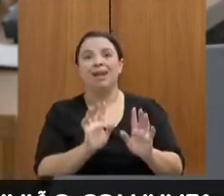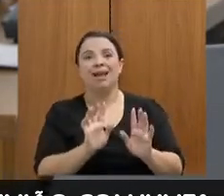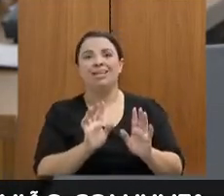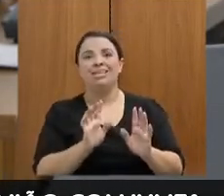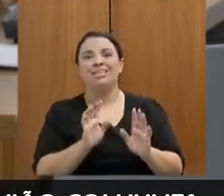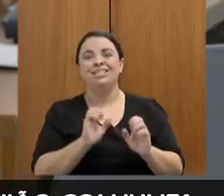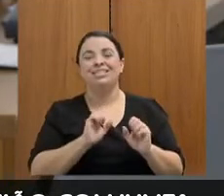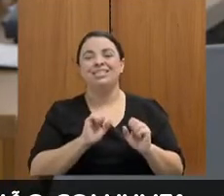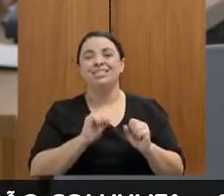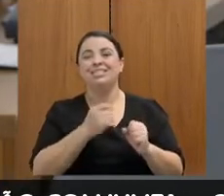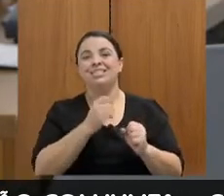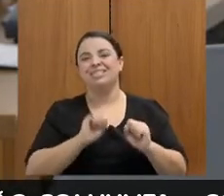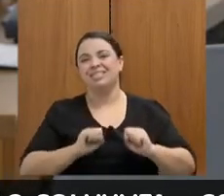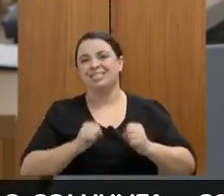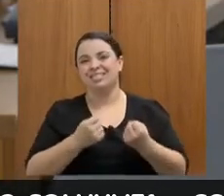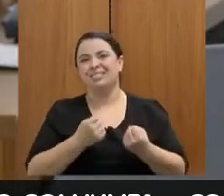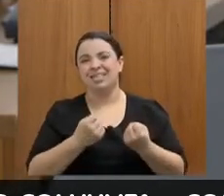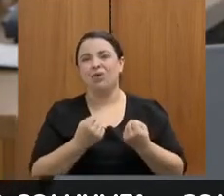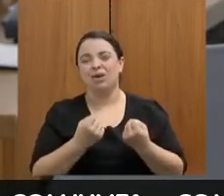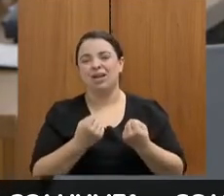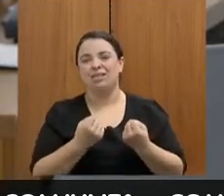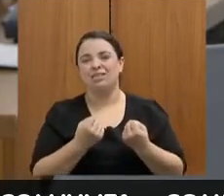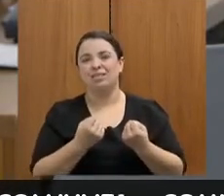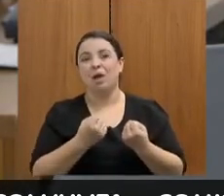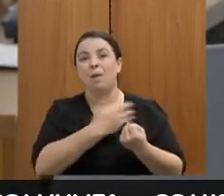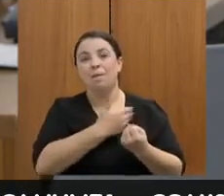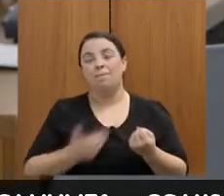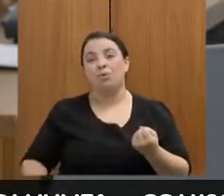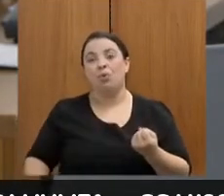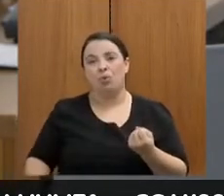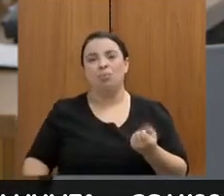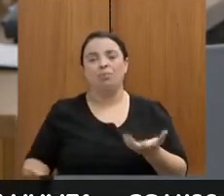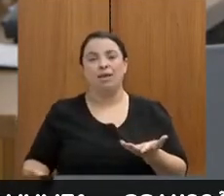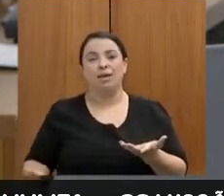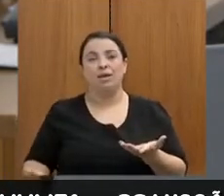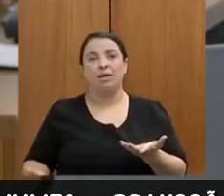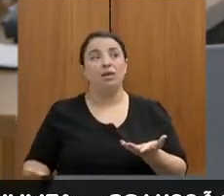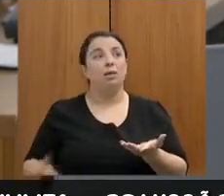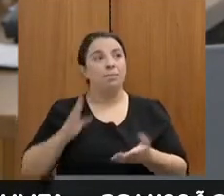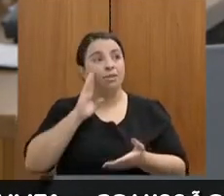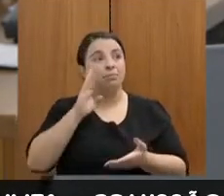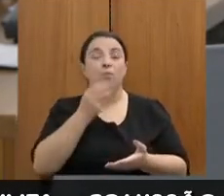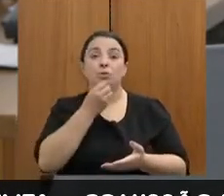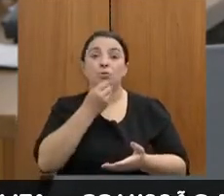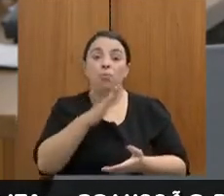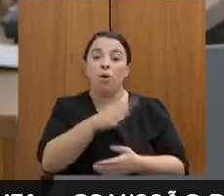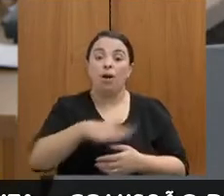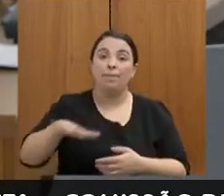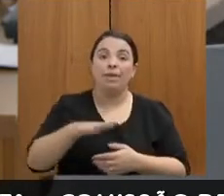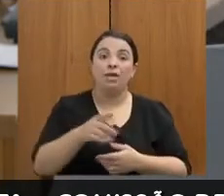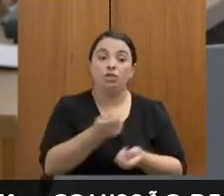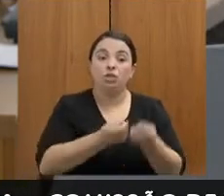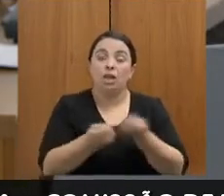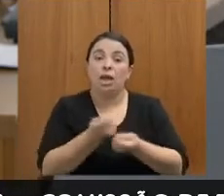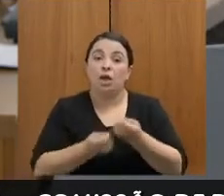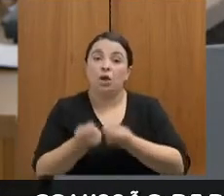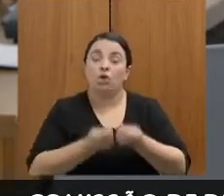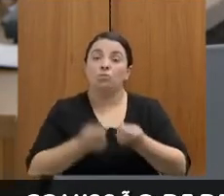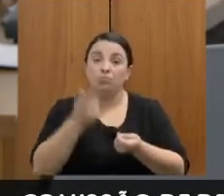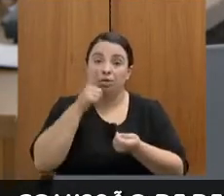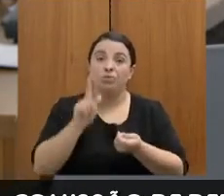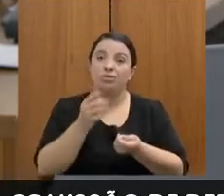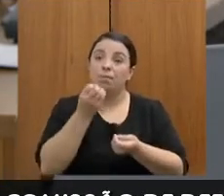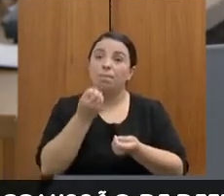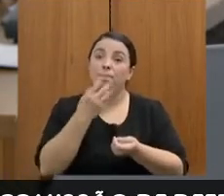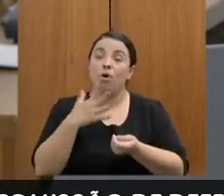de manter a segurança, inclusive manter um bom ambiente de negócios, para que a gente possa atrair mais investimento. E por que a gente quer